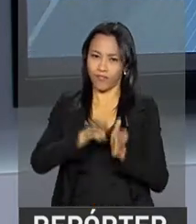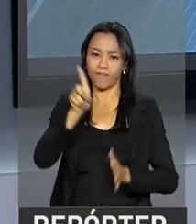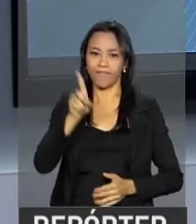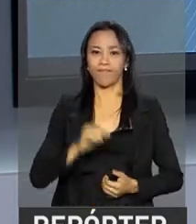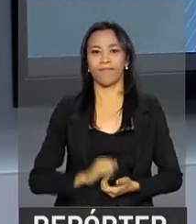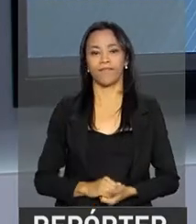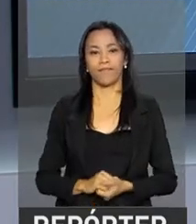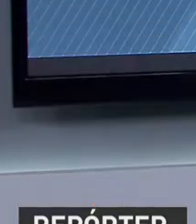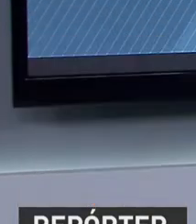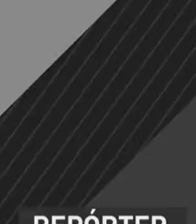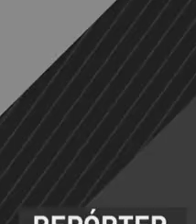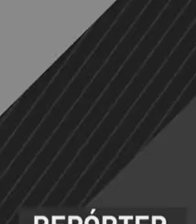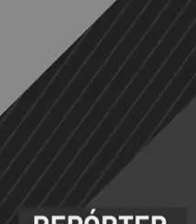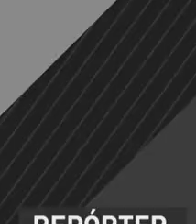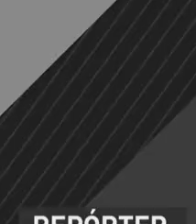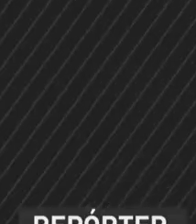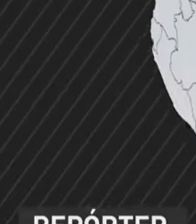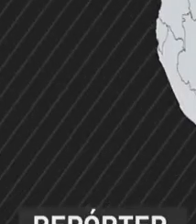Pequim.